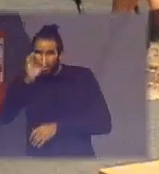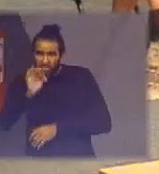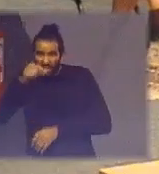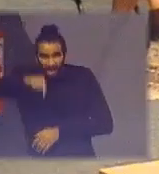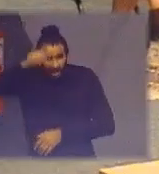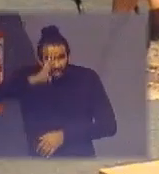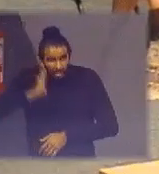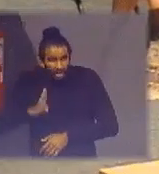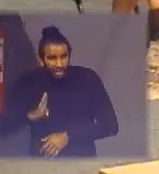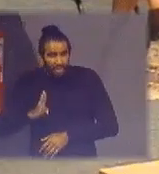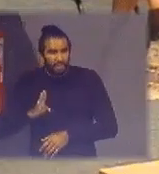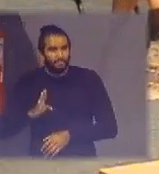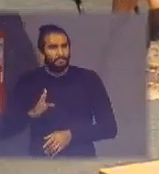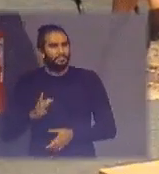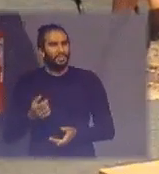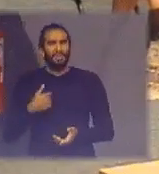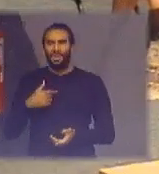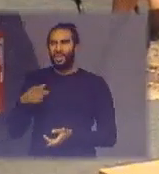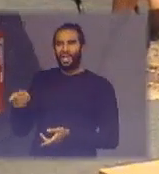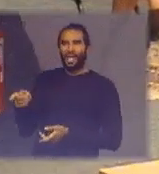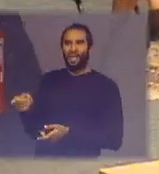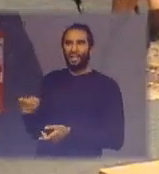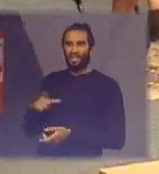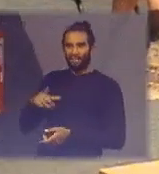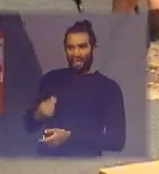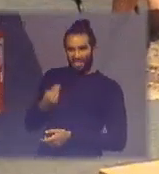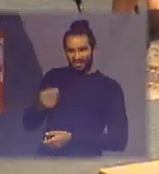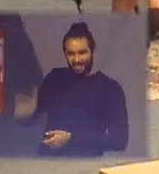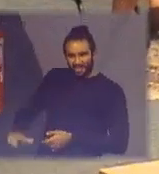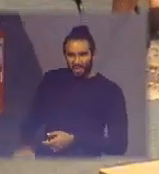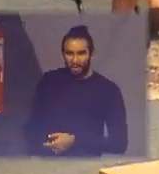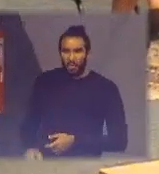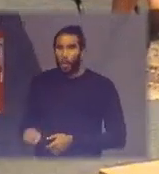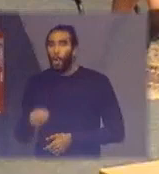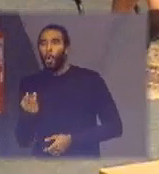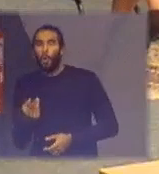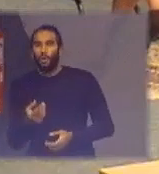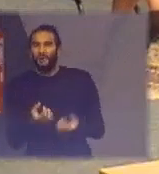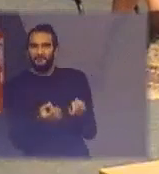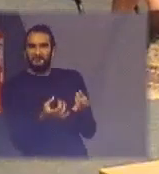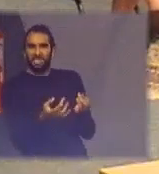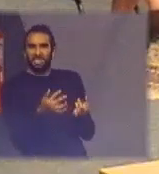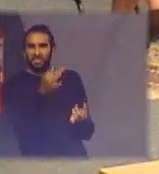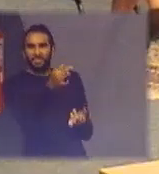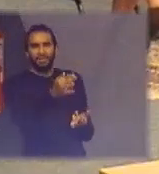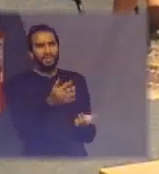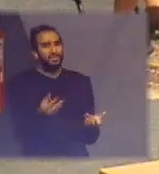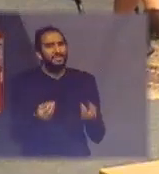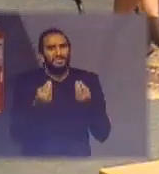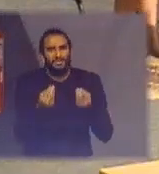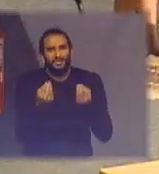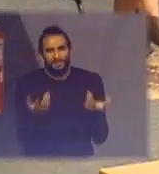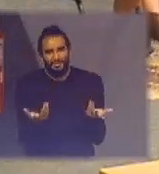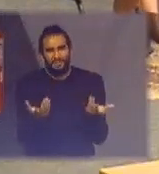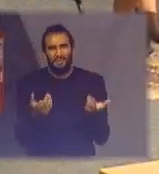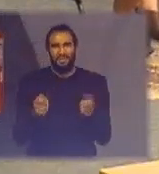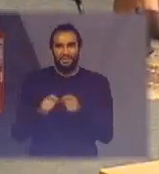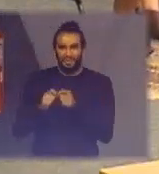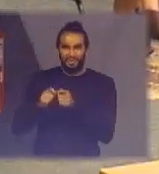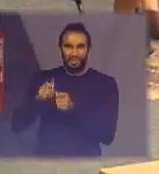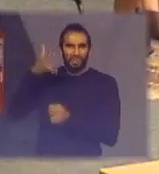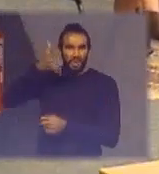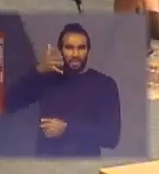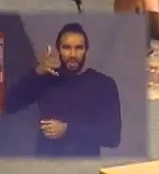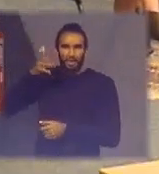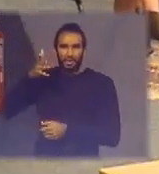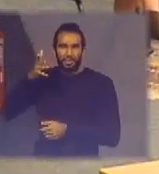a gente fica esperando voltar à vida ou ver se consegue vender o eu vou ganhar com isso eu estava dando uma palestra no Pint of Science Pint of